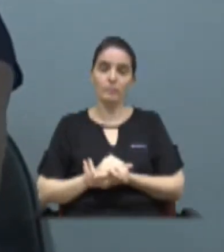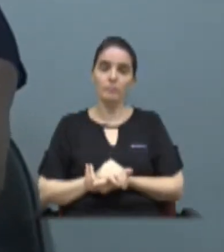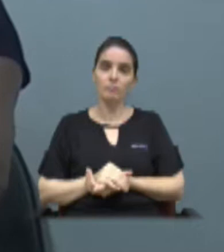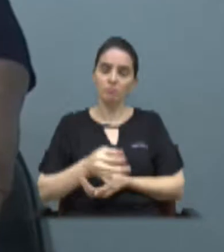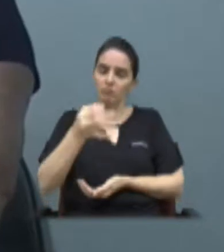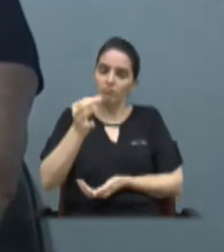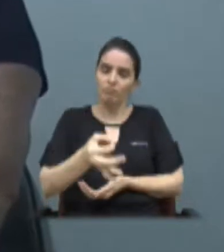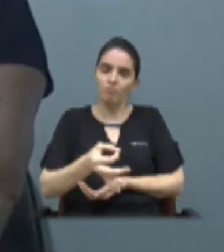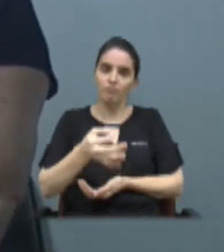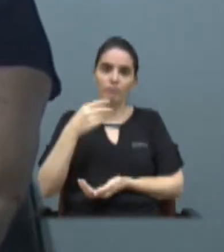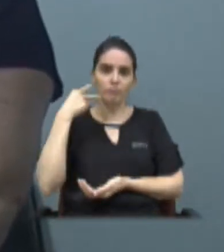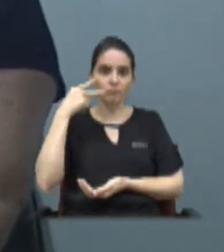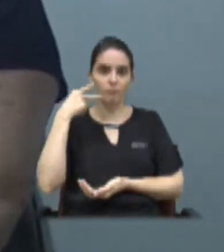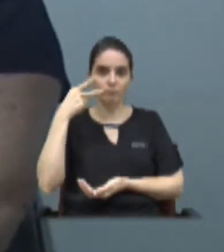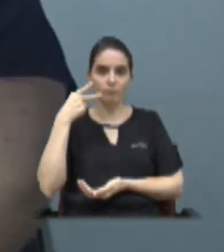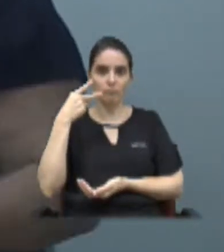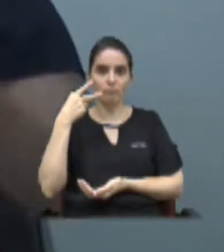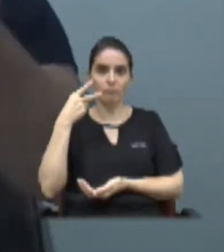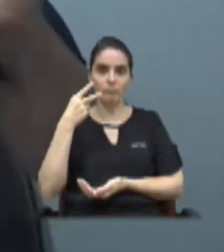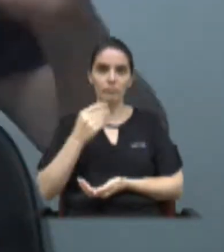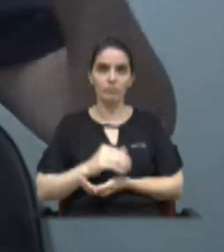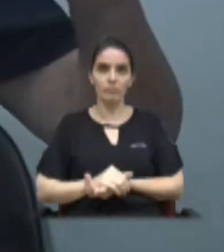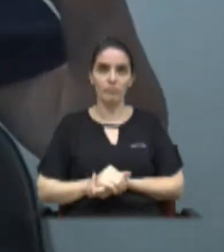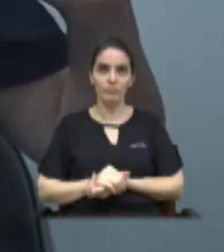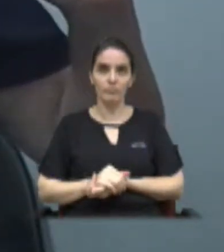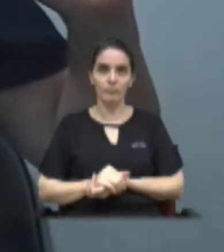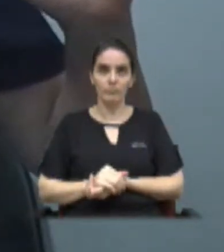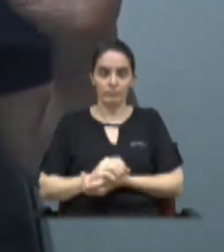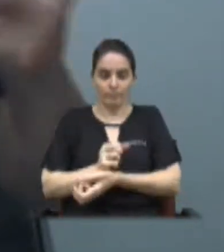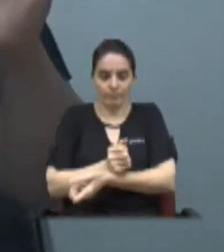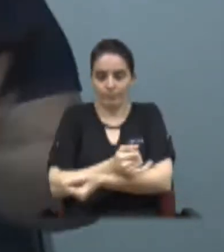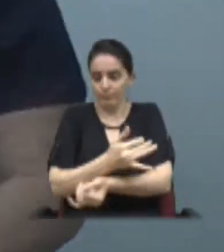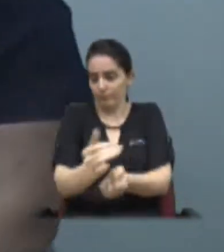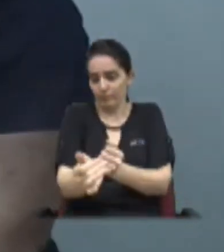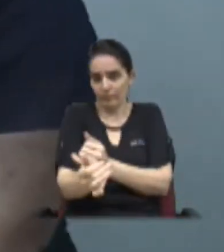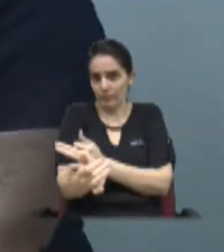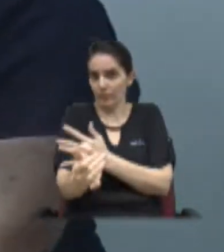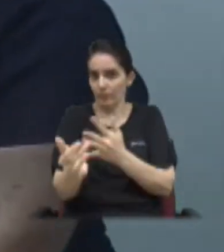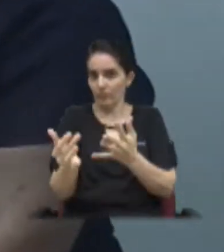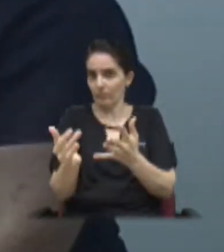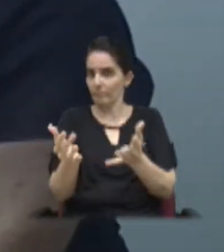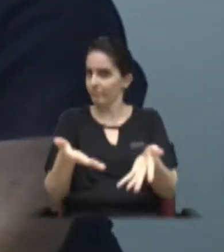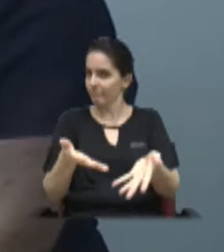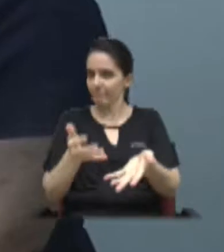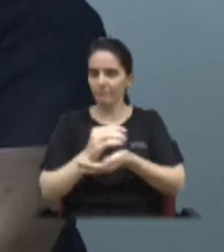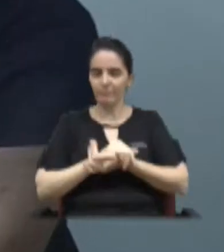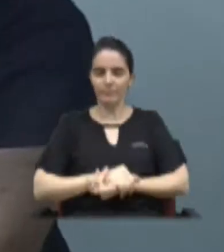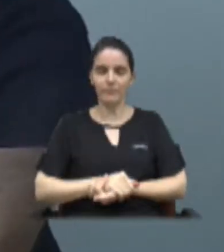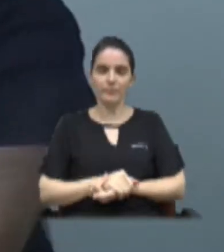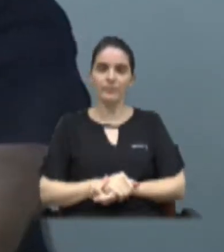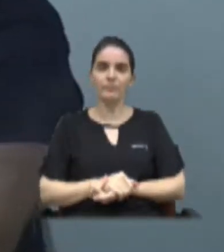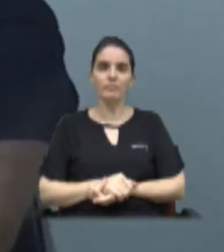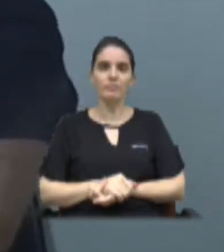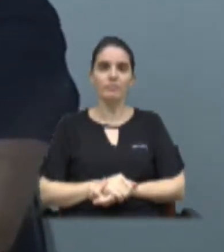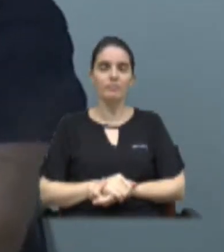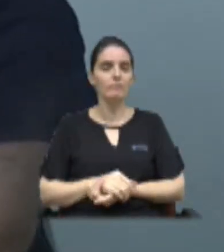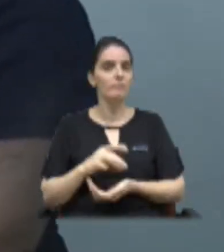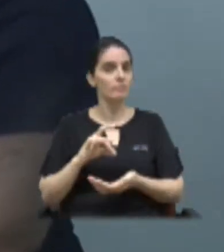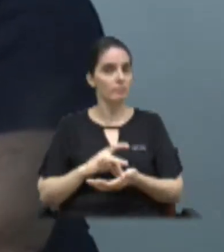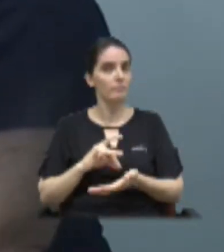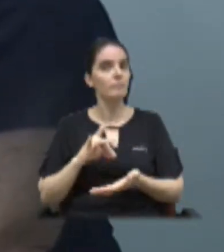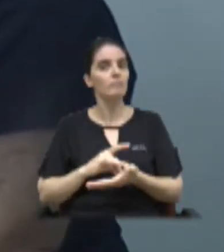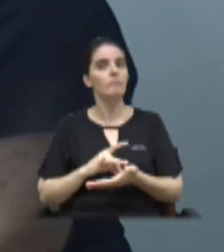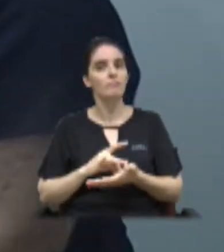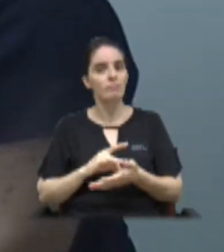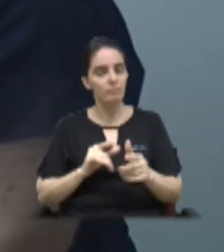a nossa função, vereadores. Eu me emociono quando ouvi isso agora. Me emocionei agora. Realmente, é o